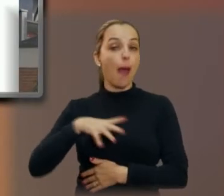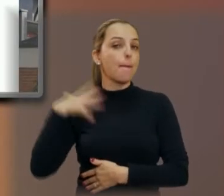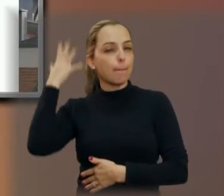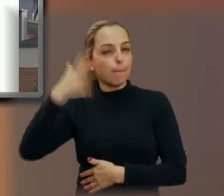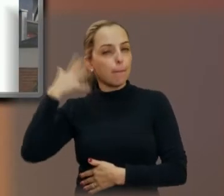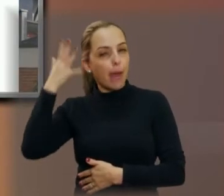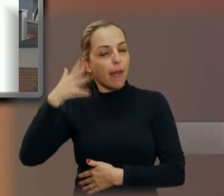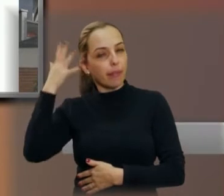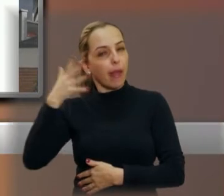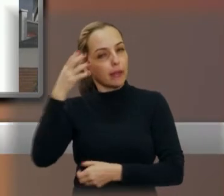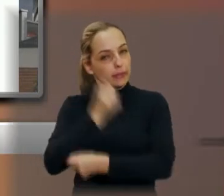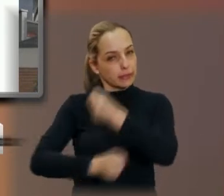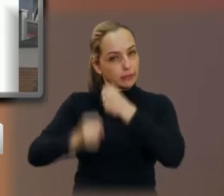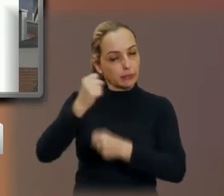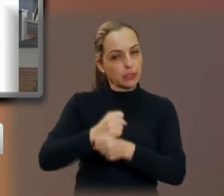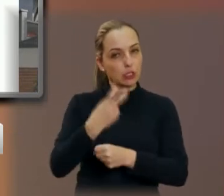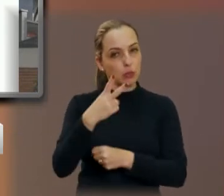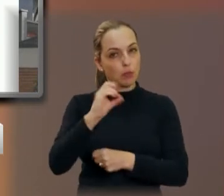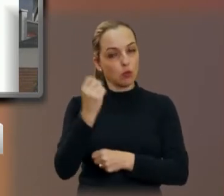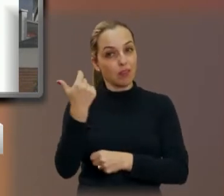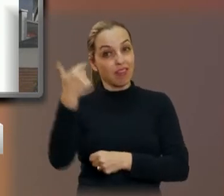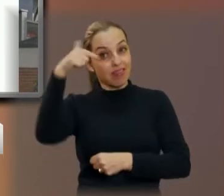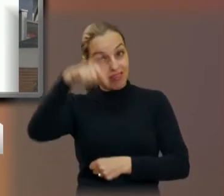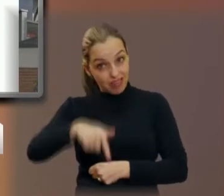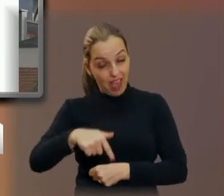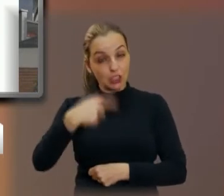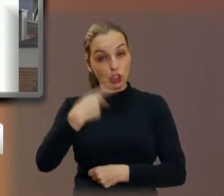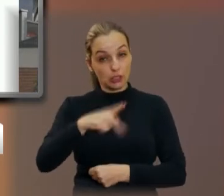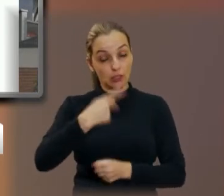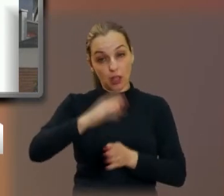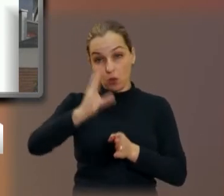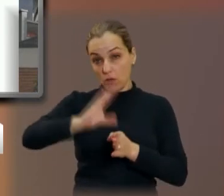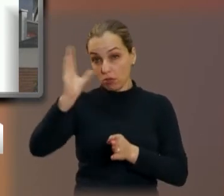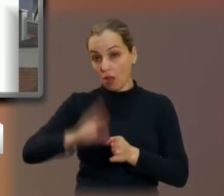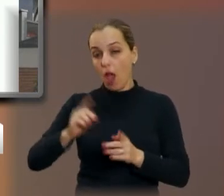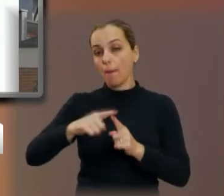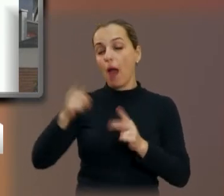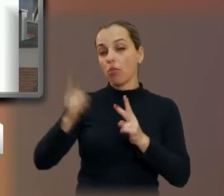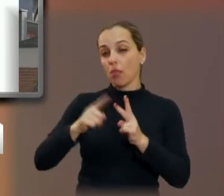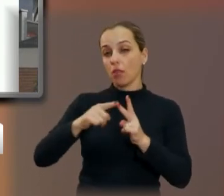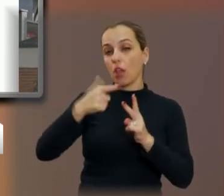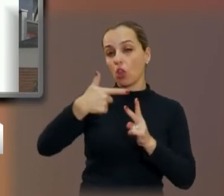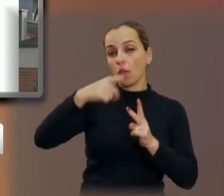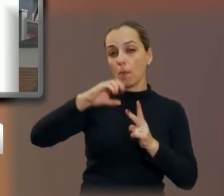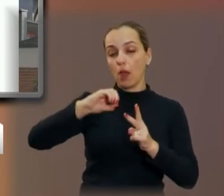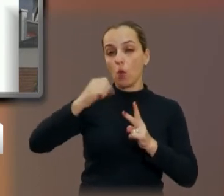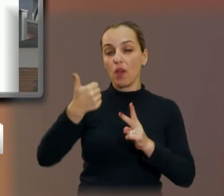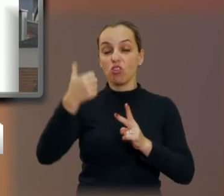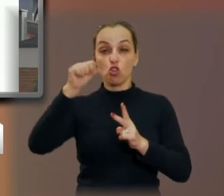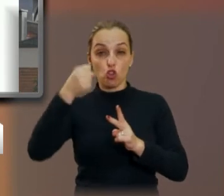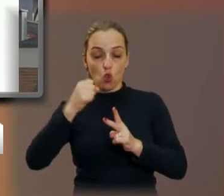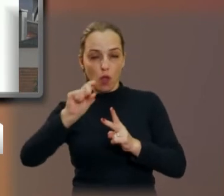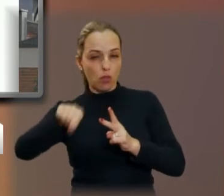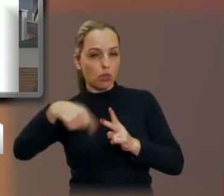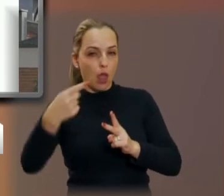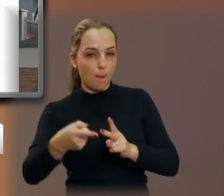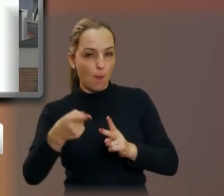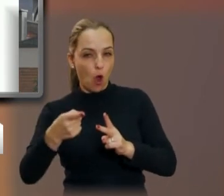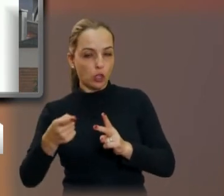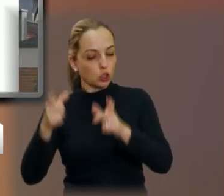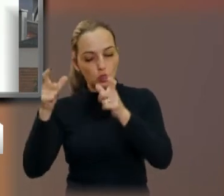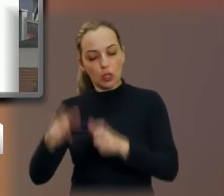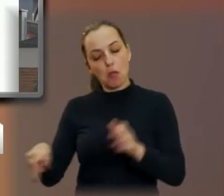Câmara, em 2017, 2018 foi na Global Labs, é o nosso vale do silício, era da quarentena, no formato mais intimista e com